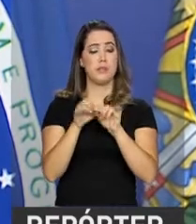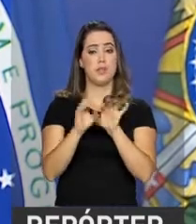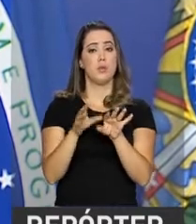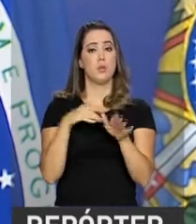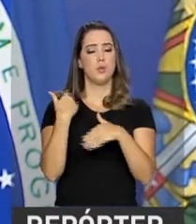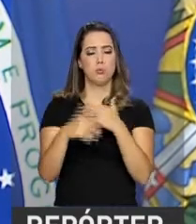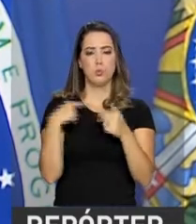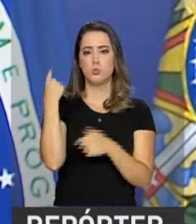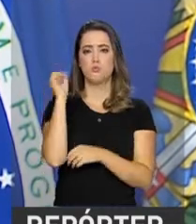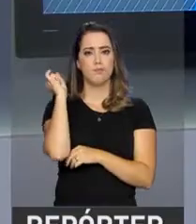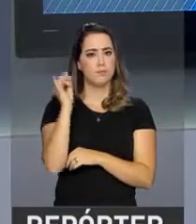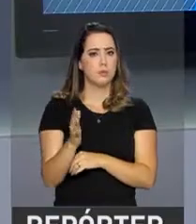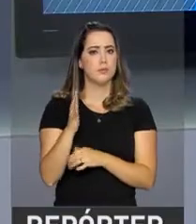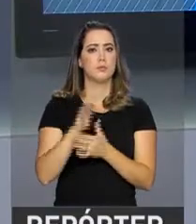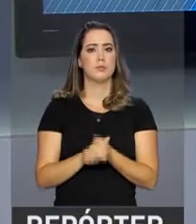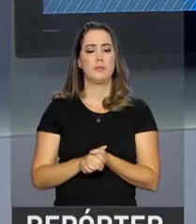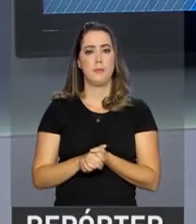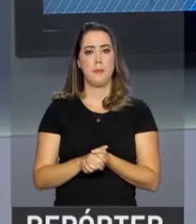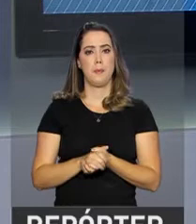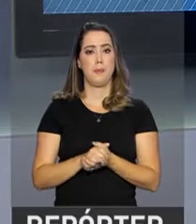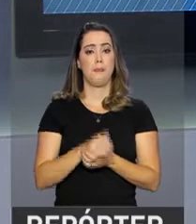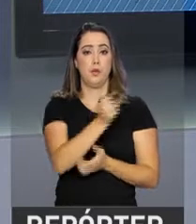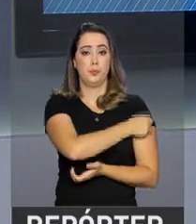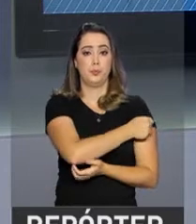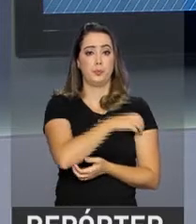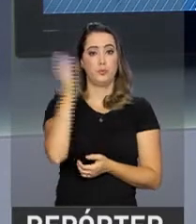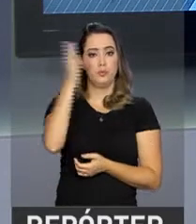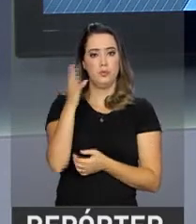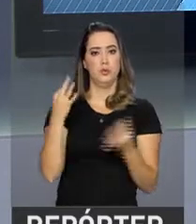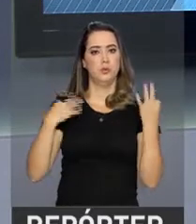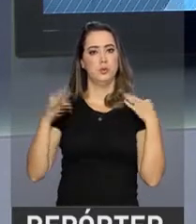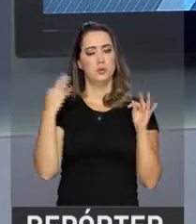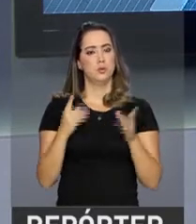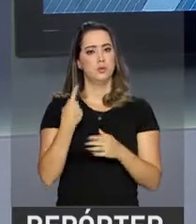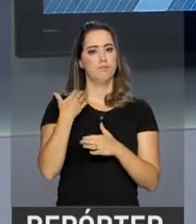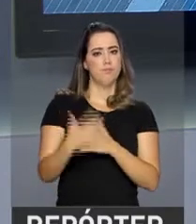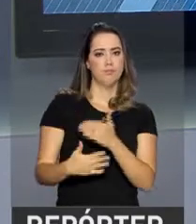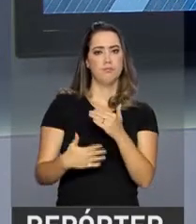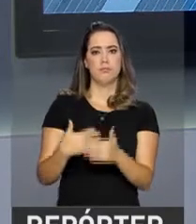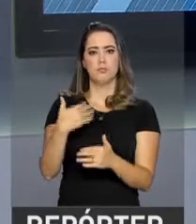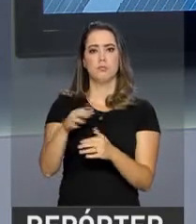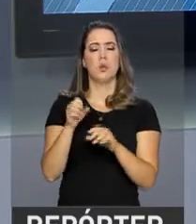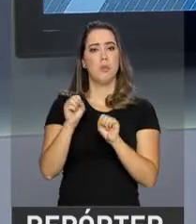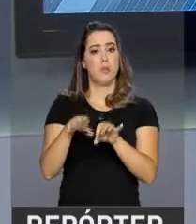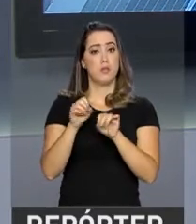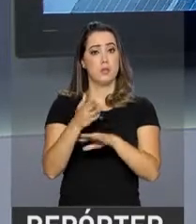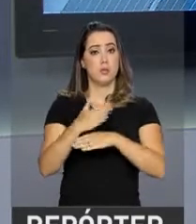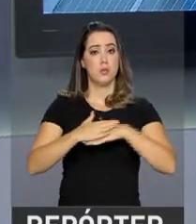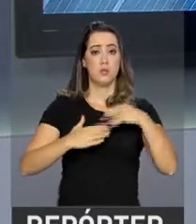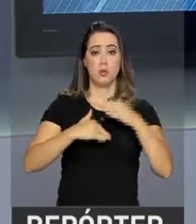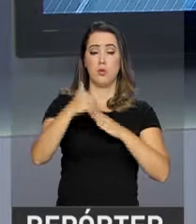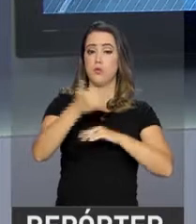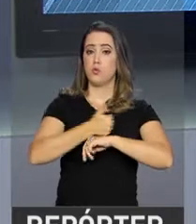em tempo integral. Estudantes brasileiros de turismo dão um passo importante para a formação profissional com